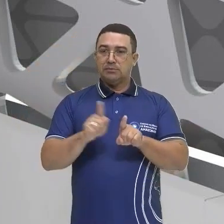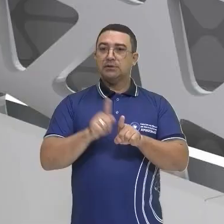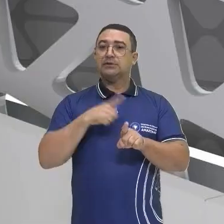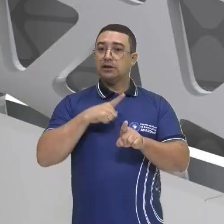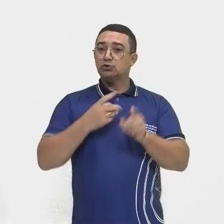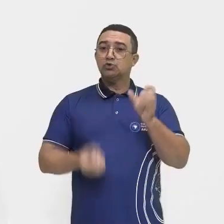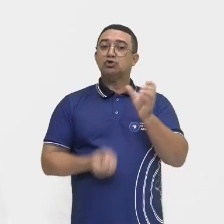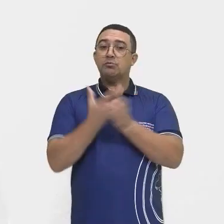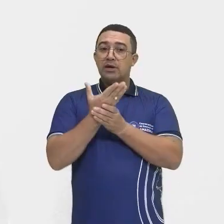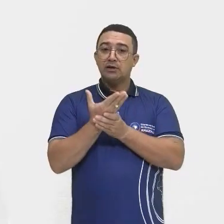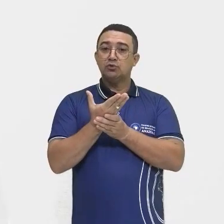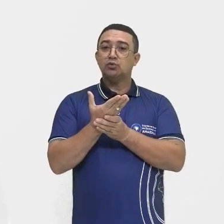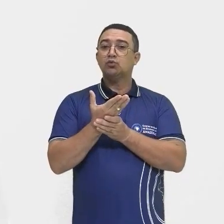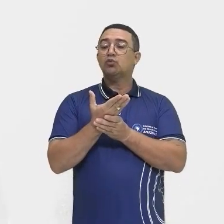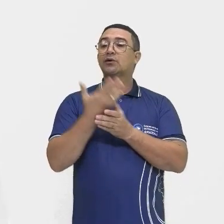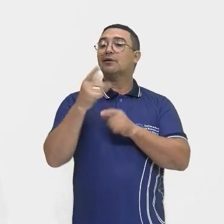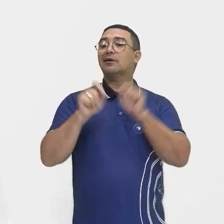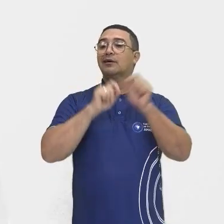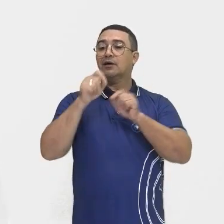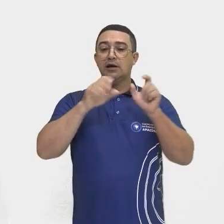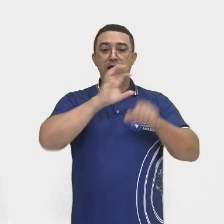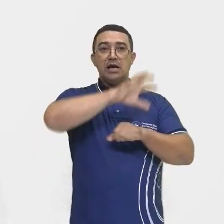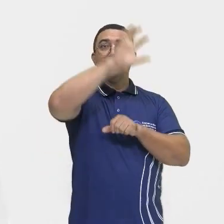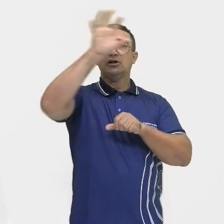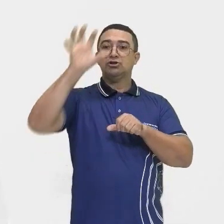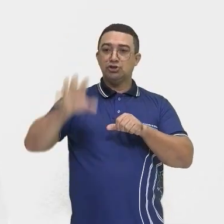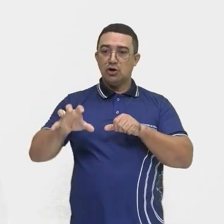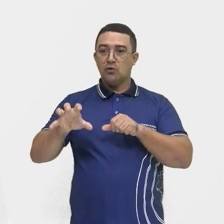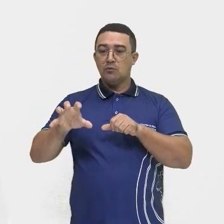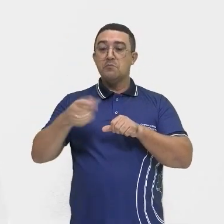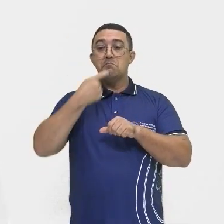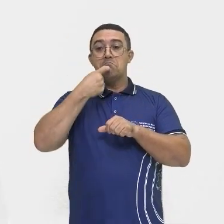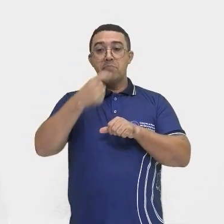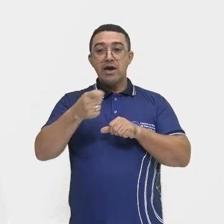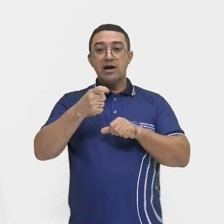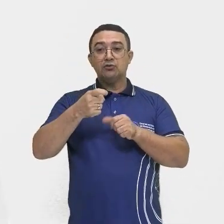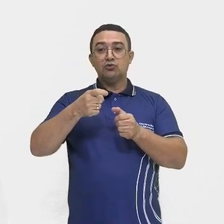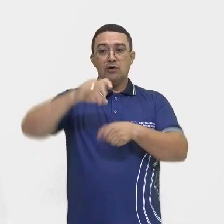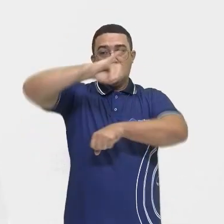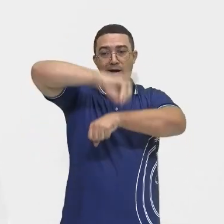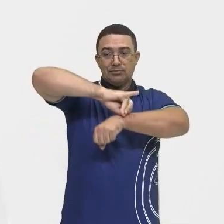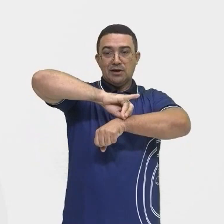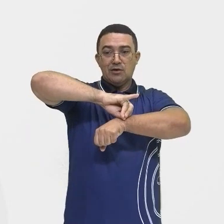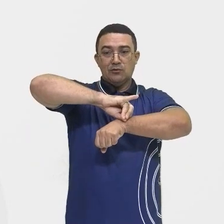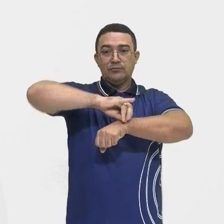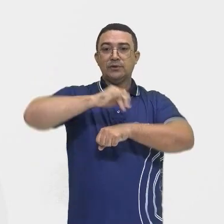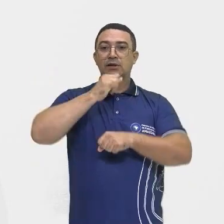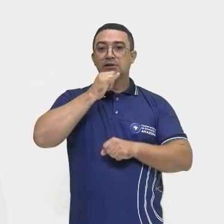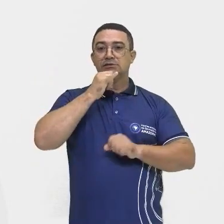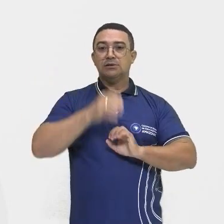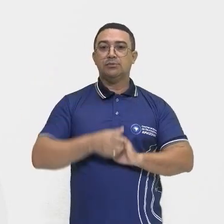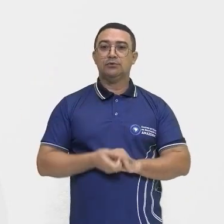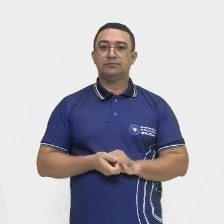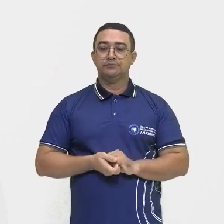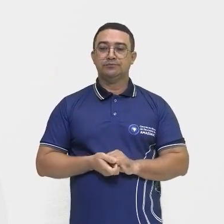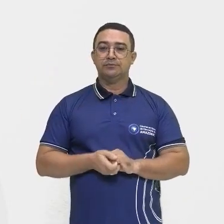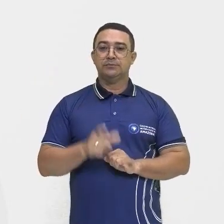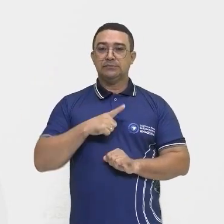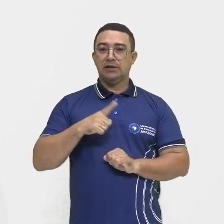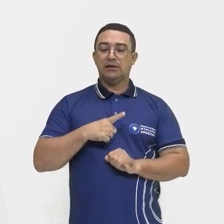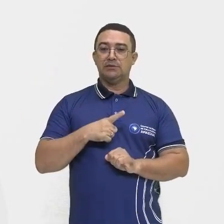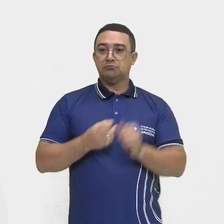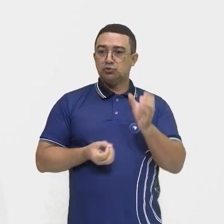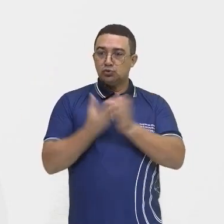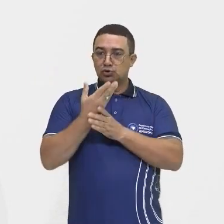metropolitanas, com esse processo de urbanização. Então, a gente tem a região metropolitana de Belém,